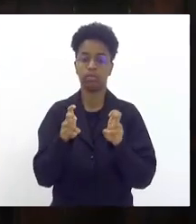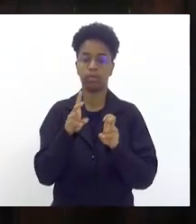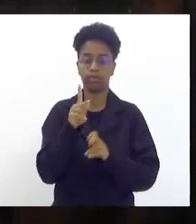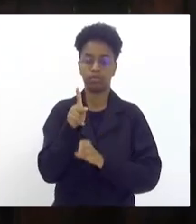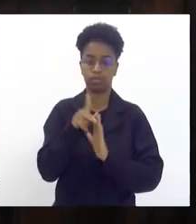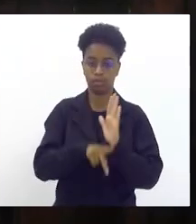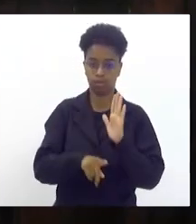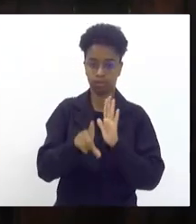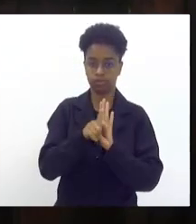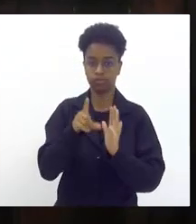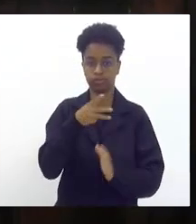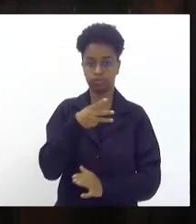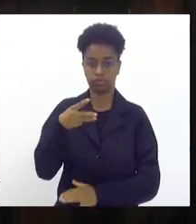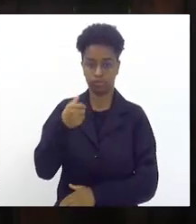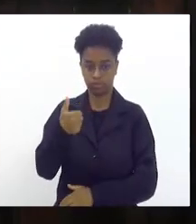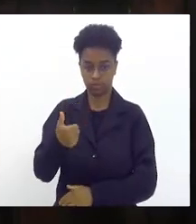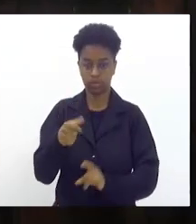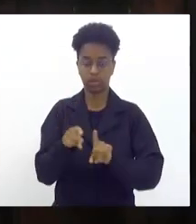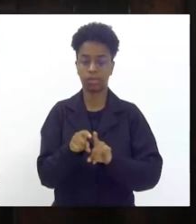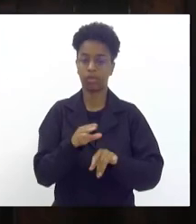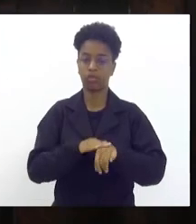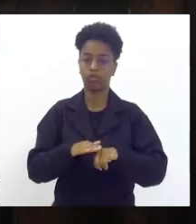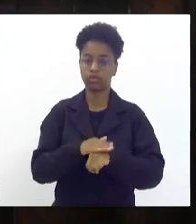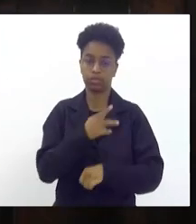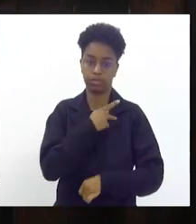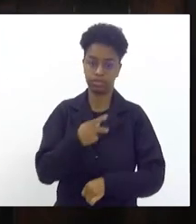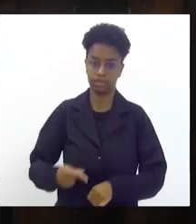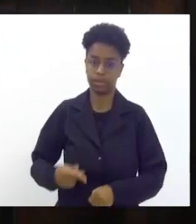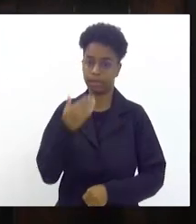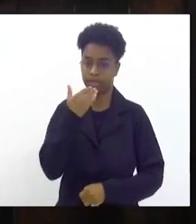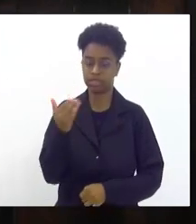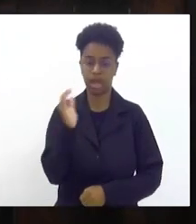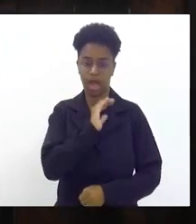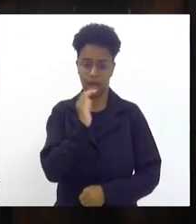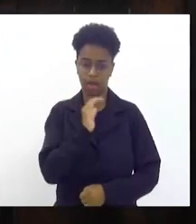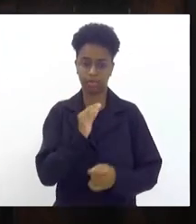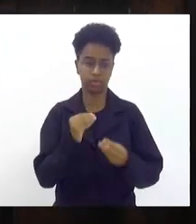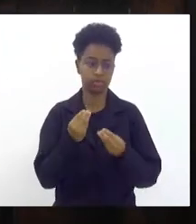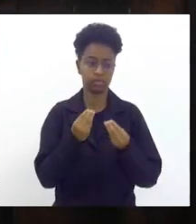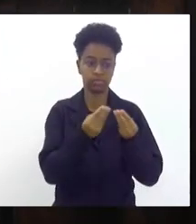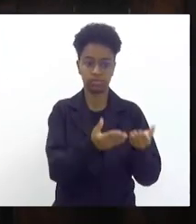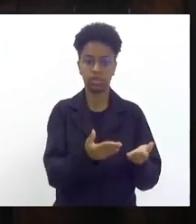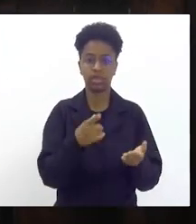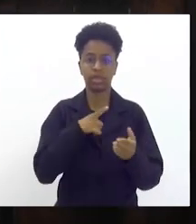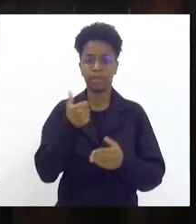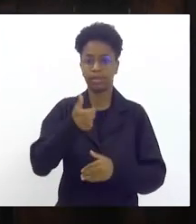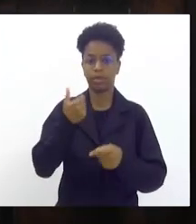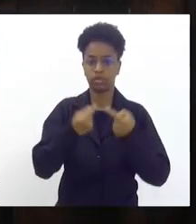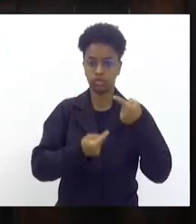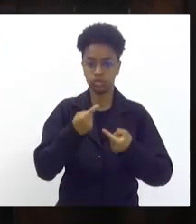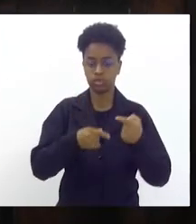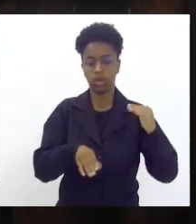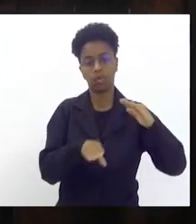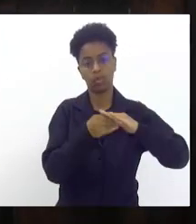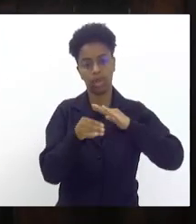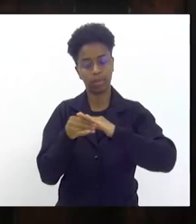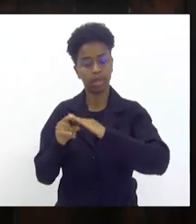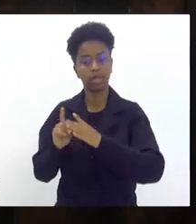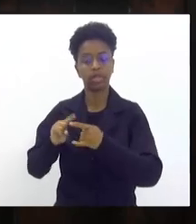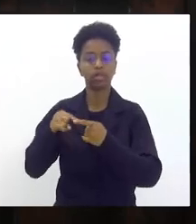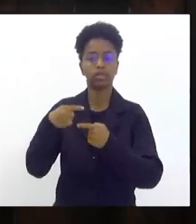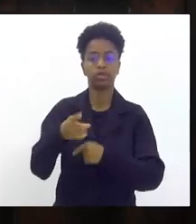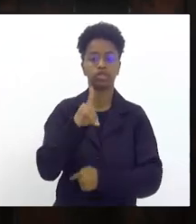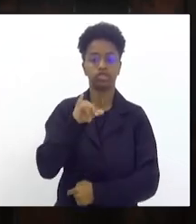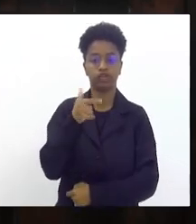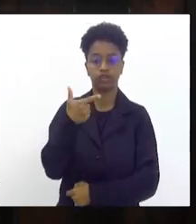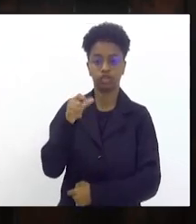conversar com o presidente para trazer a plenária tão logo para que seja discutido em primeira discussão receba as emendas necessárias e a gente dia